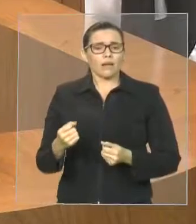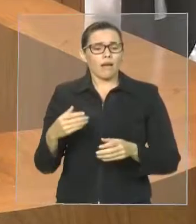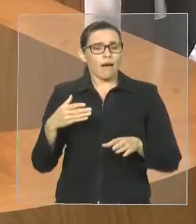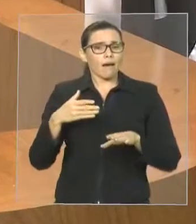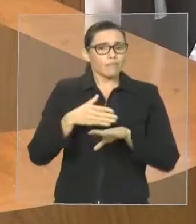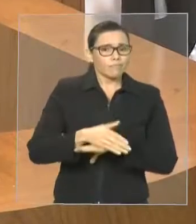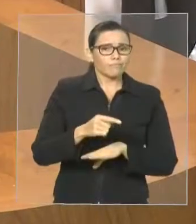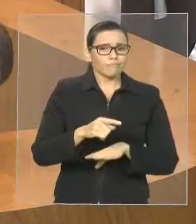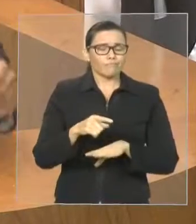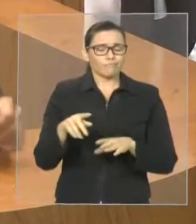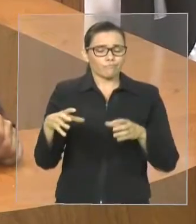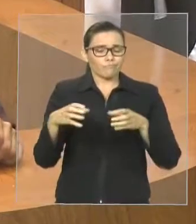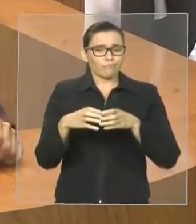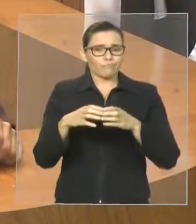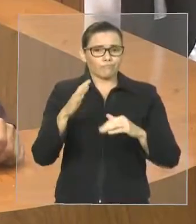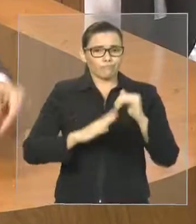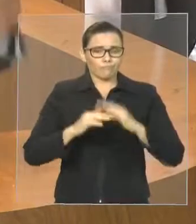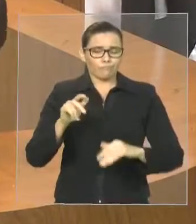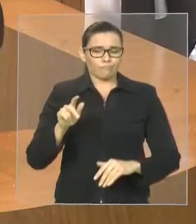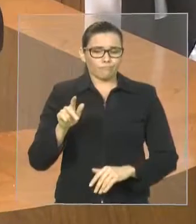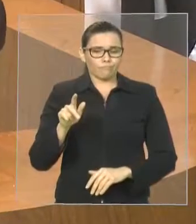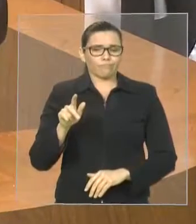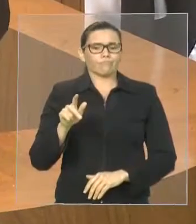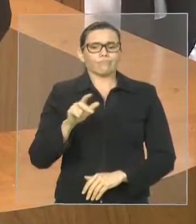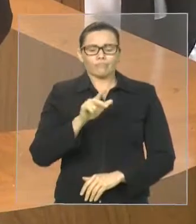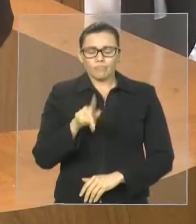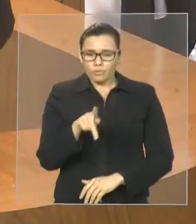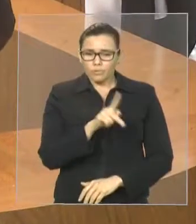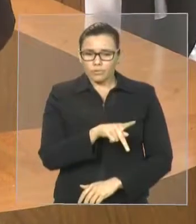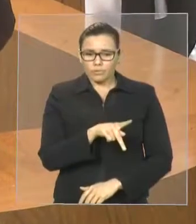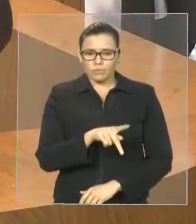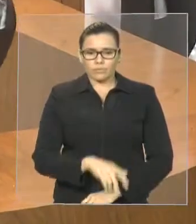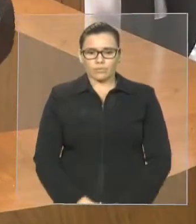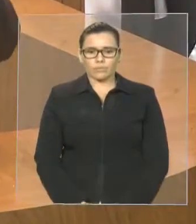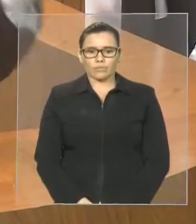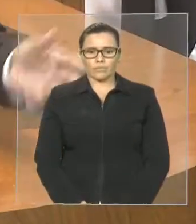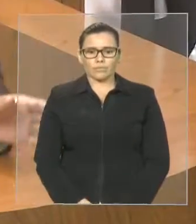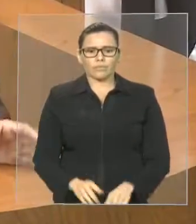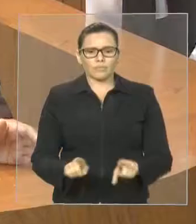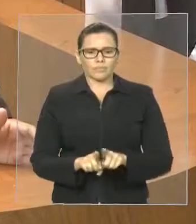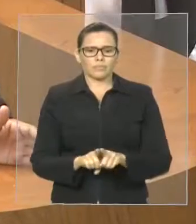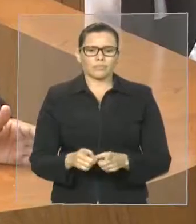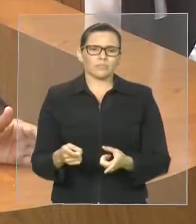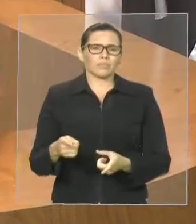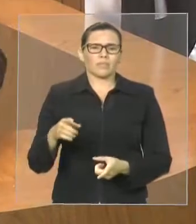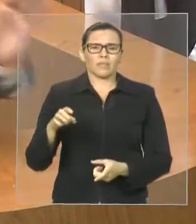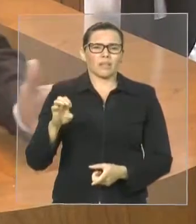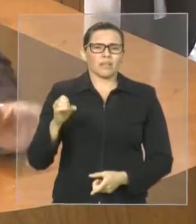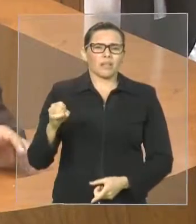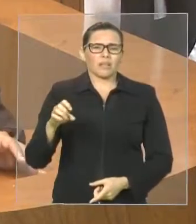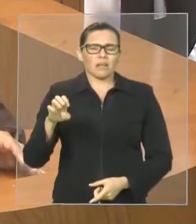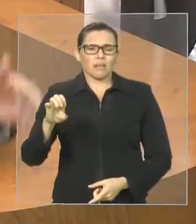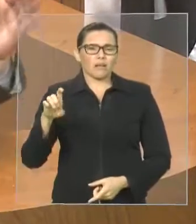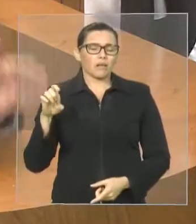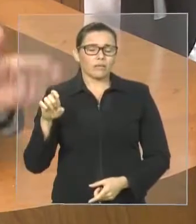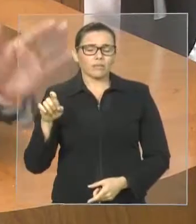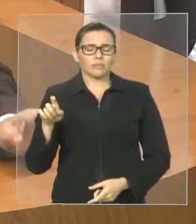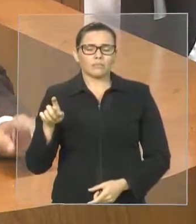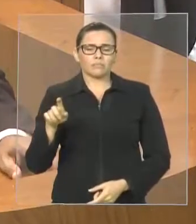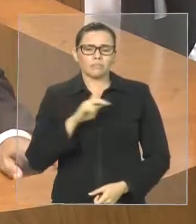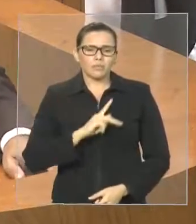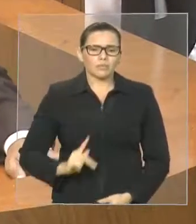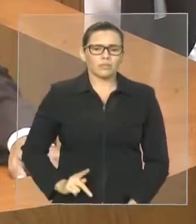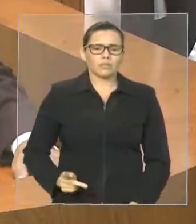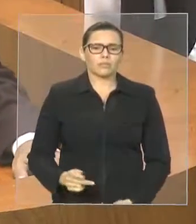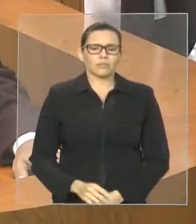-Prefeito que é sindicalista. Que é presidente ou ex-presidente ou não é nada. Porque não